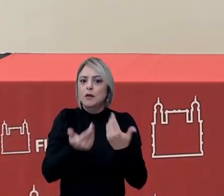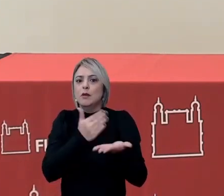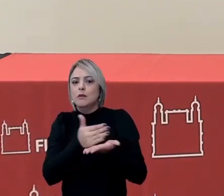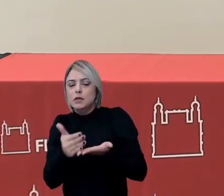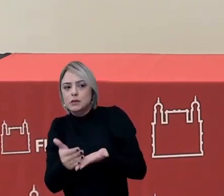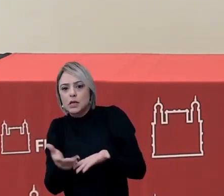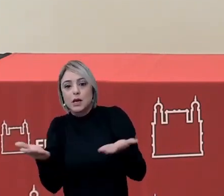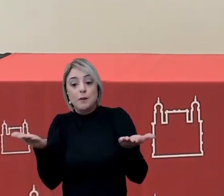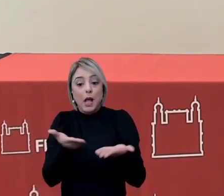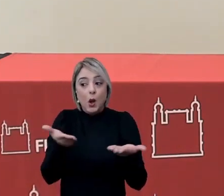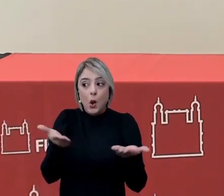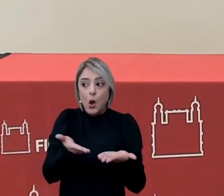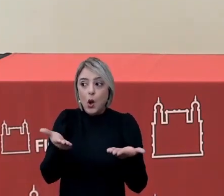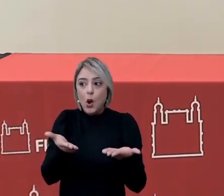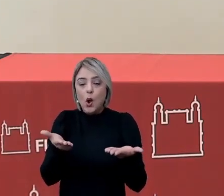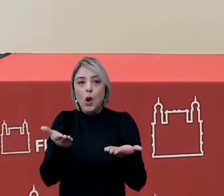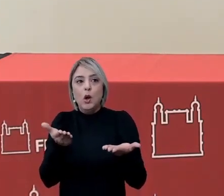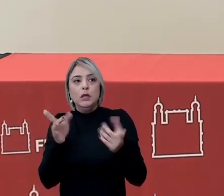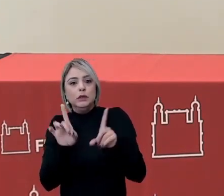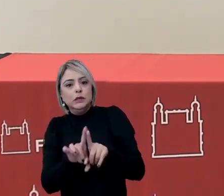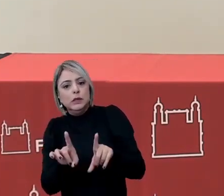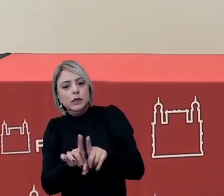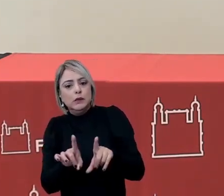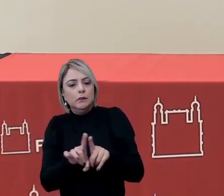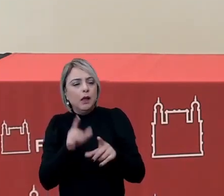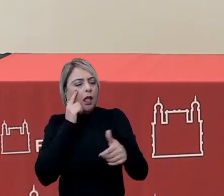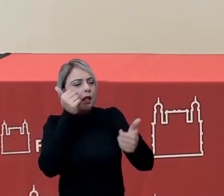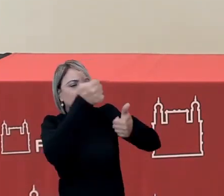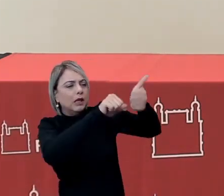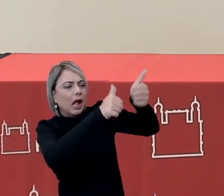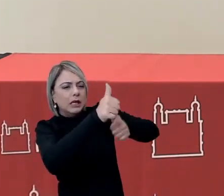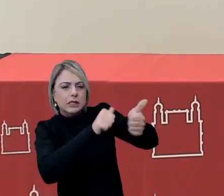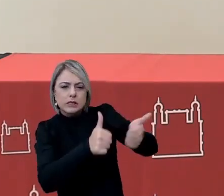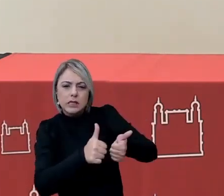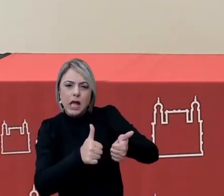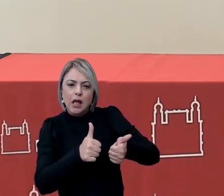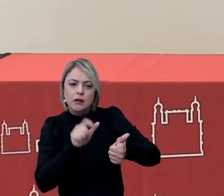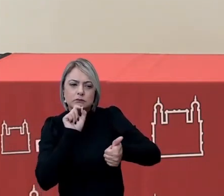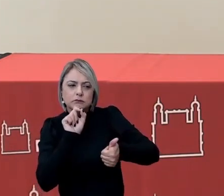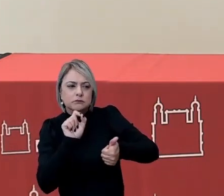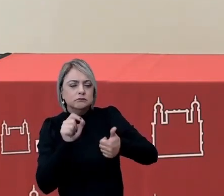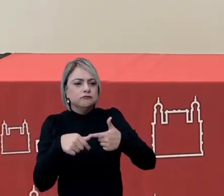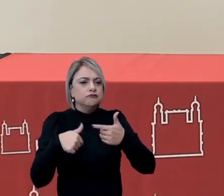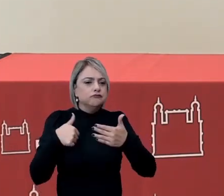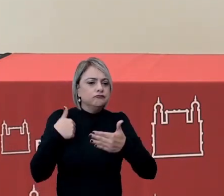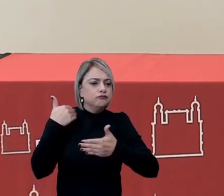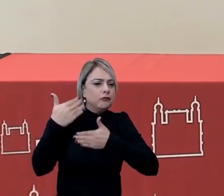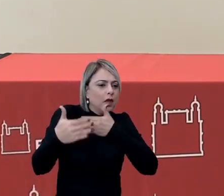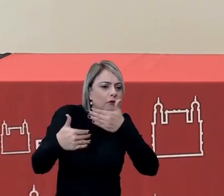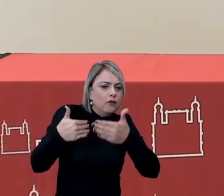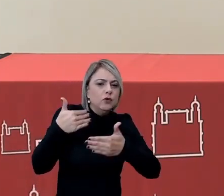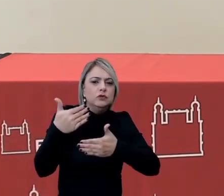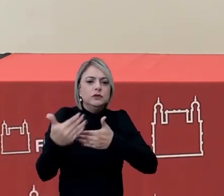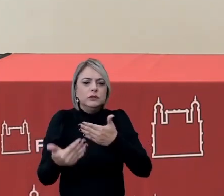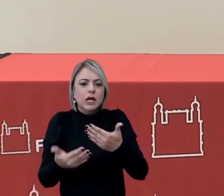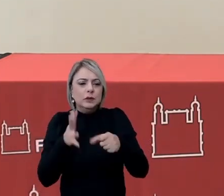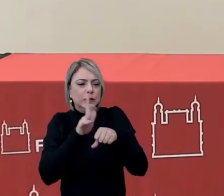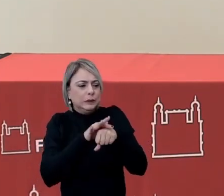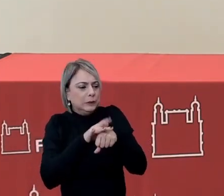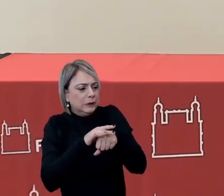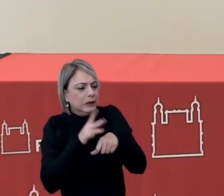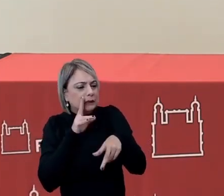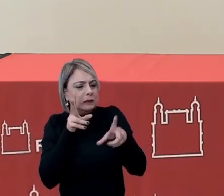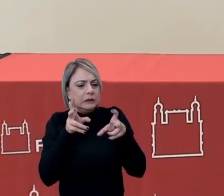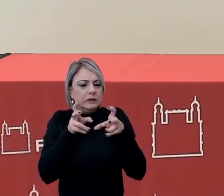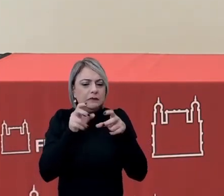começamos agora também a analisar os ciclos da digamos assim da doença